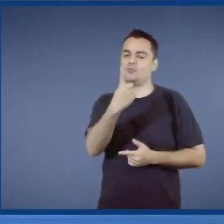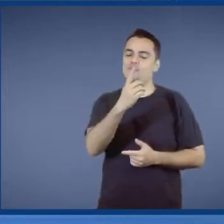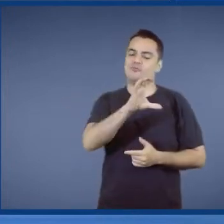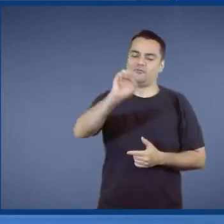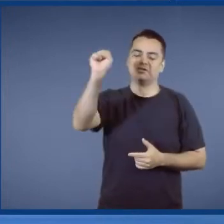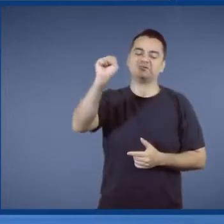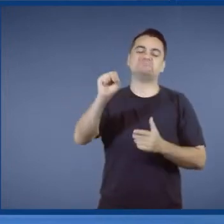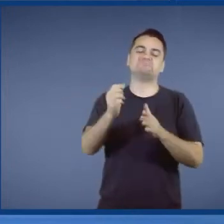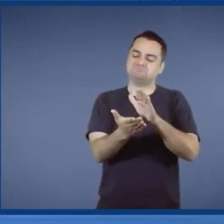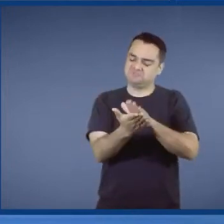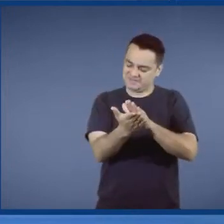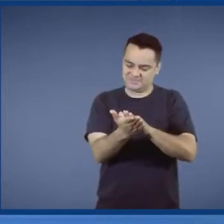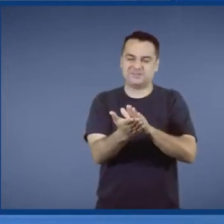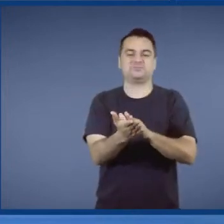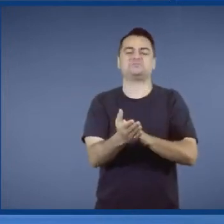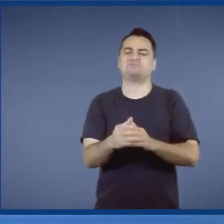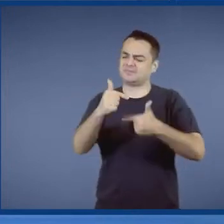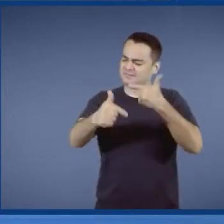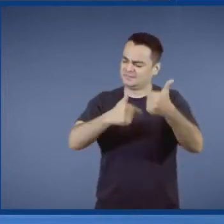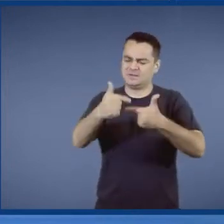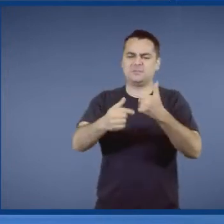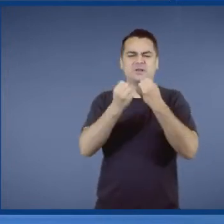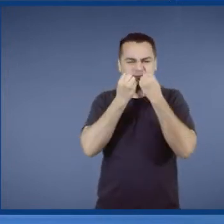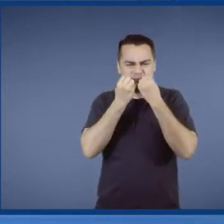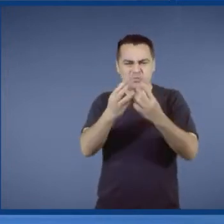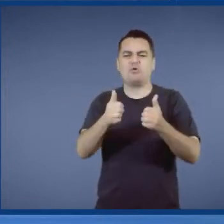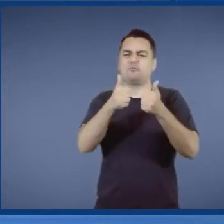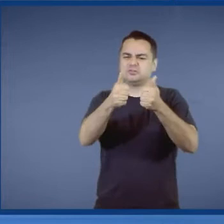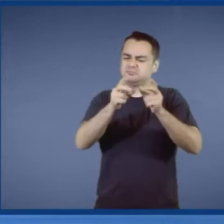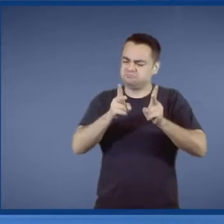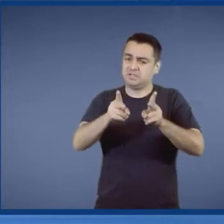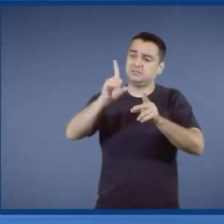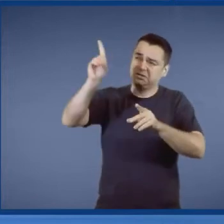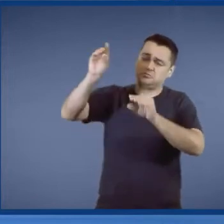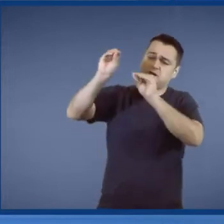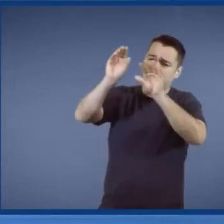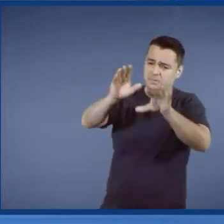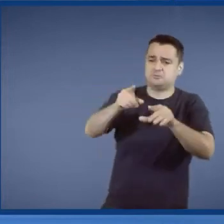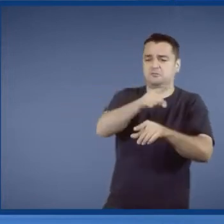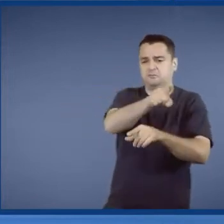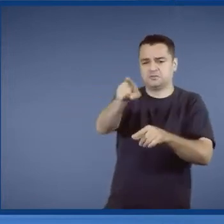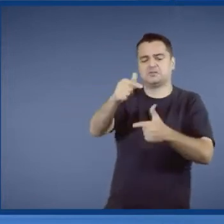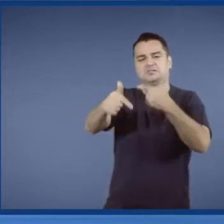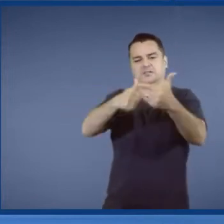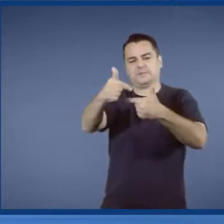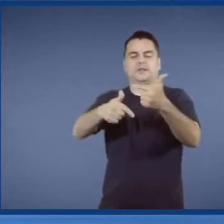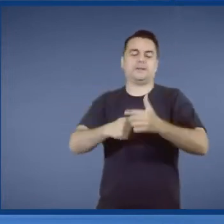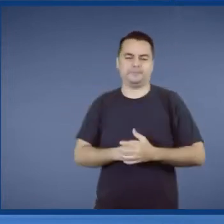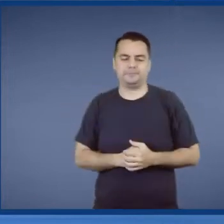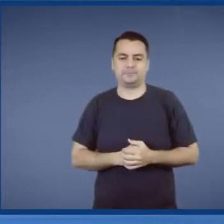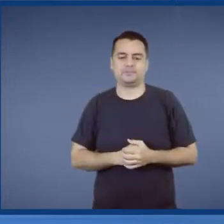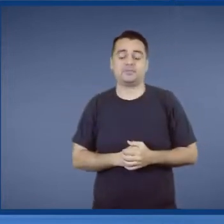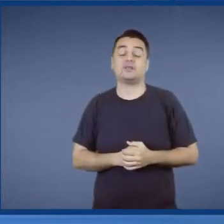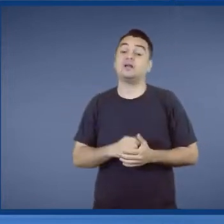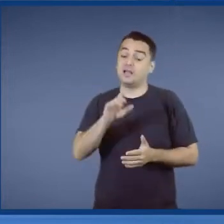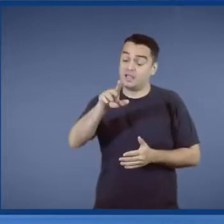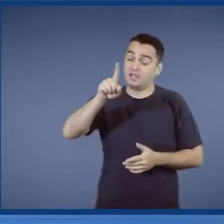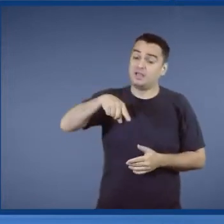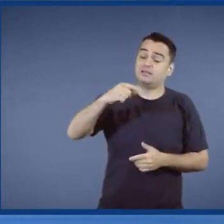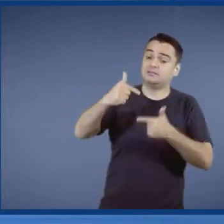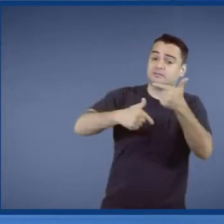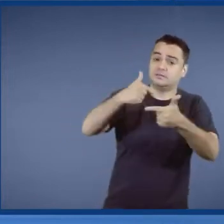parabéns. Um excelente trabalho. Que Deus abençoe na condição desse porto. Que eu tenho certeza, vai ser muito importante para